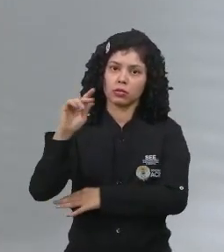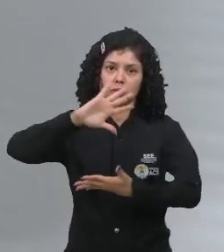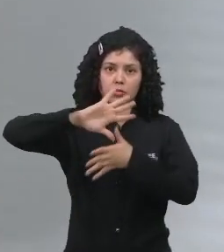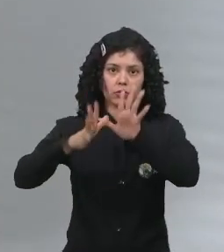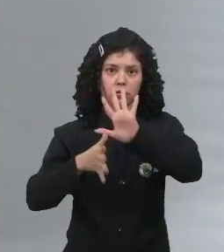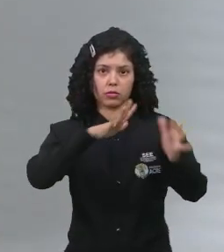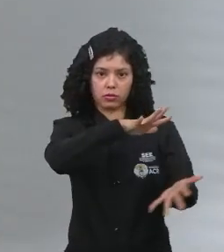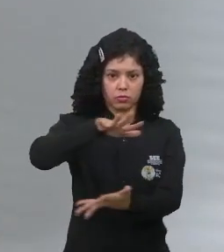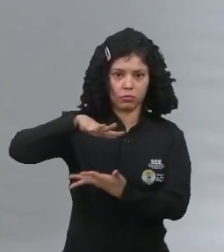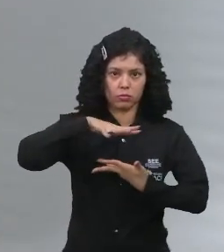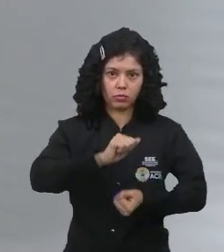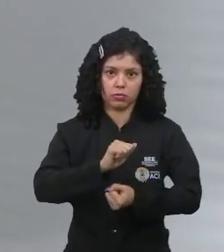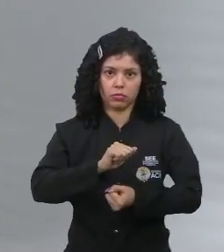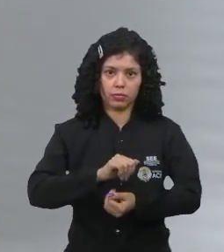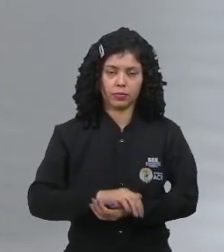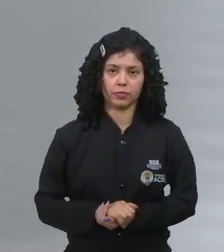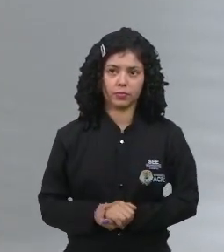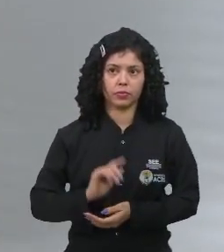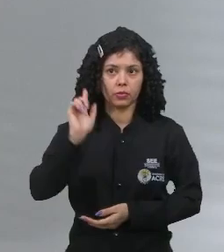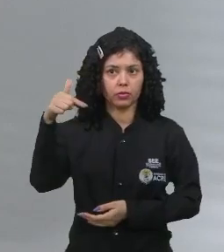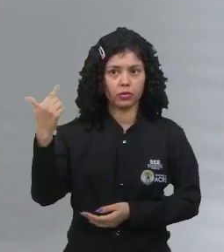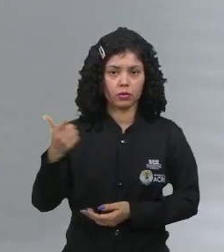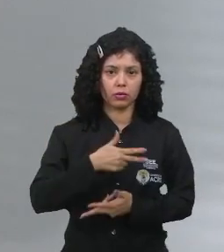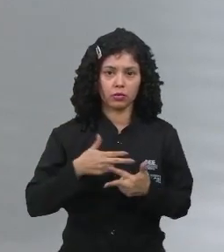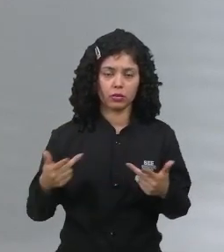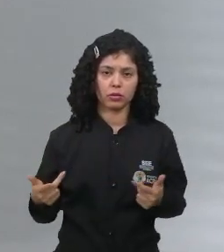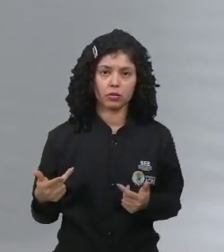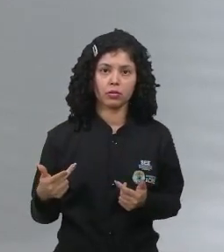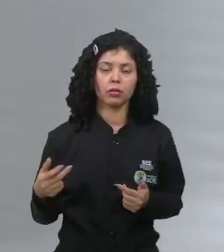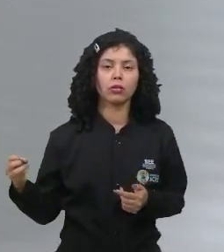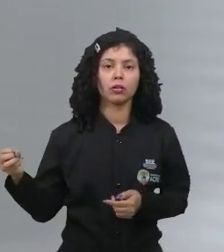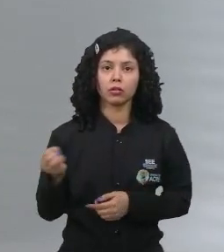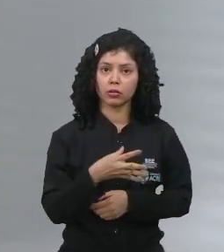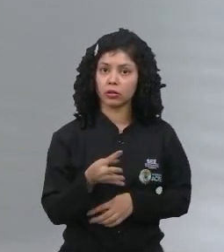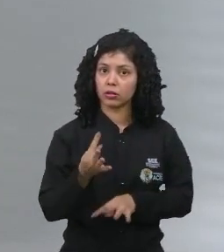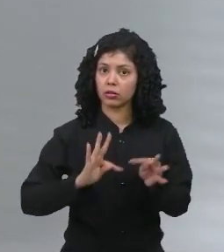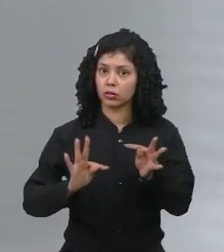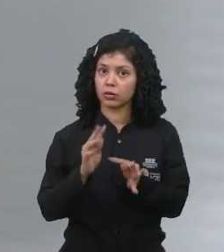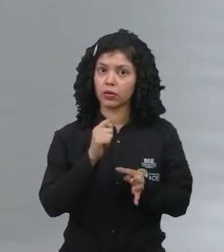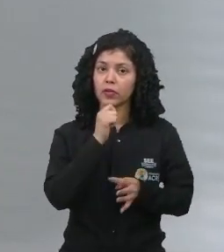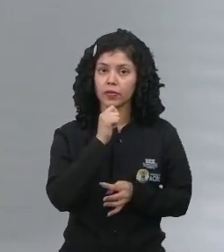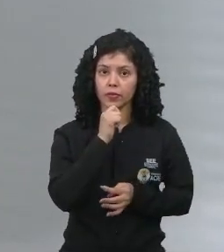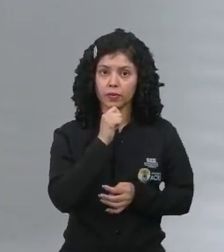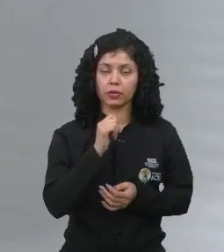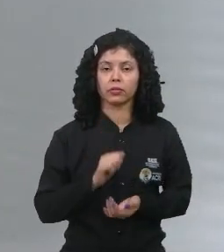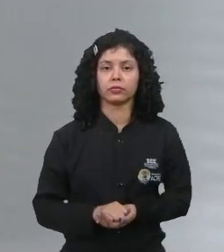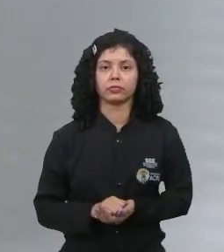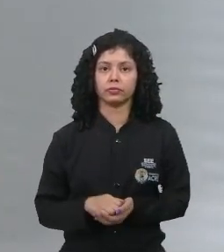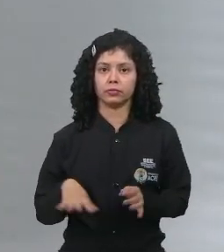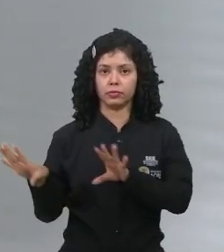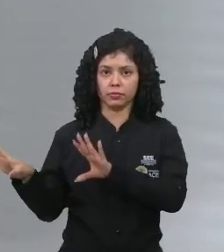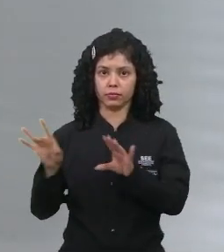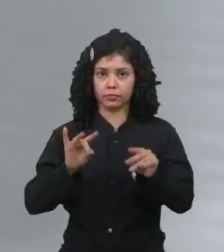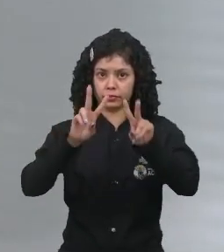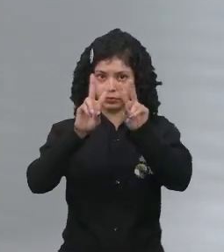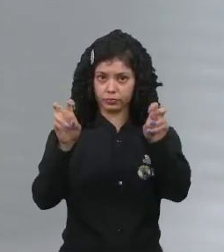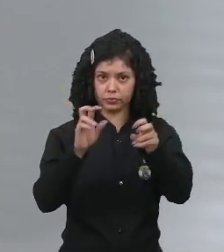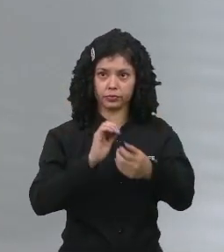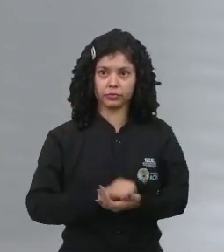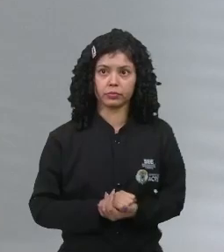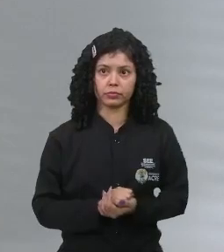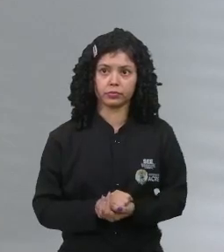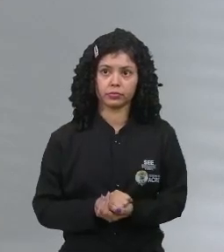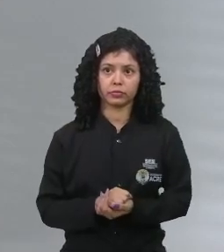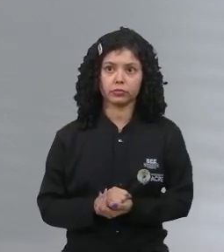pandemia. E, a outra coisa que é as inovações tecnológicas, para ressaltar também esse aspecto, a